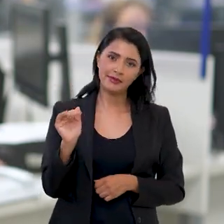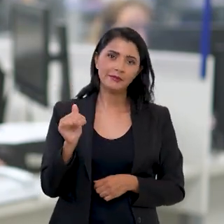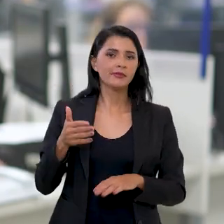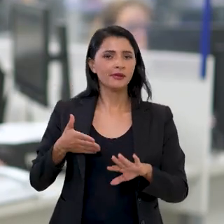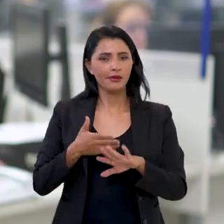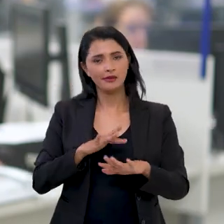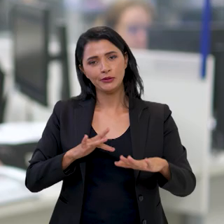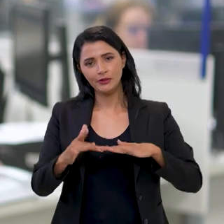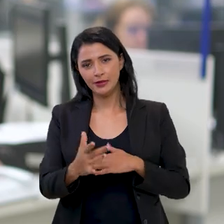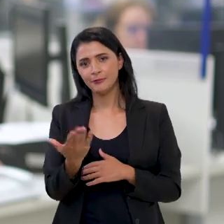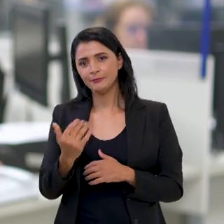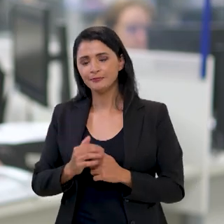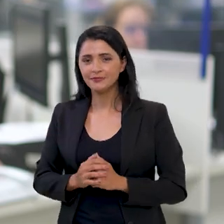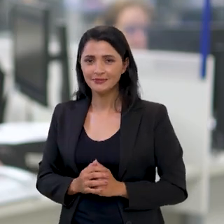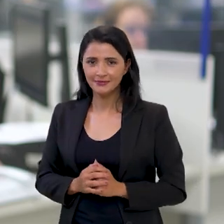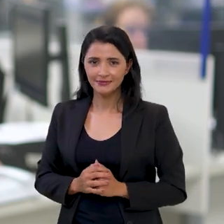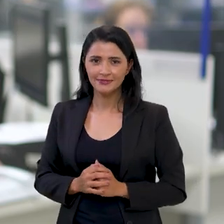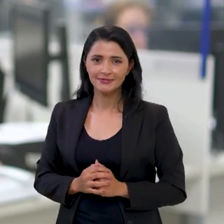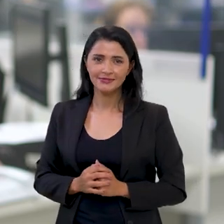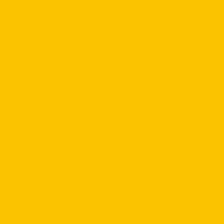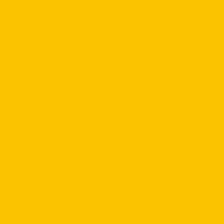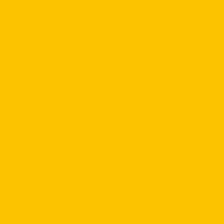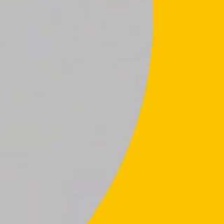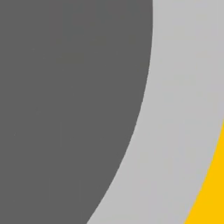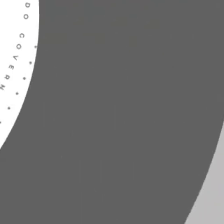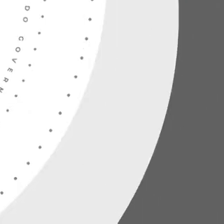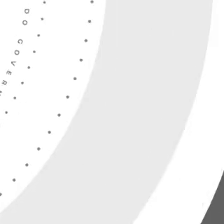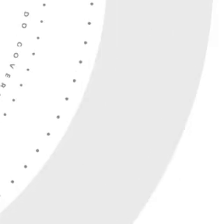amanhã. Até lá, siga conosco nas redes sociais.